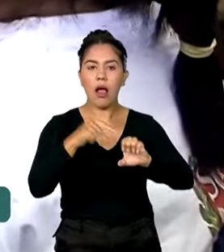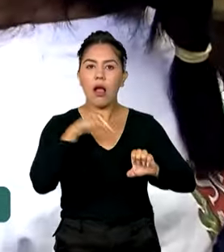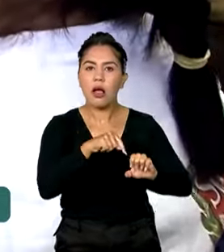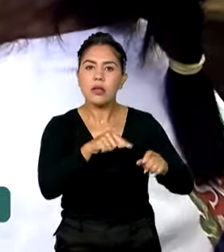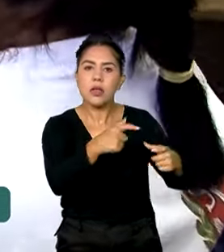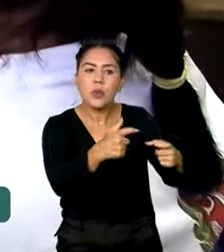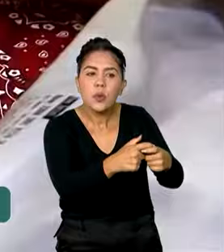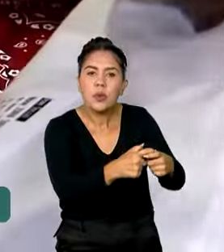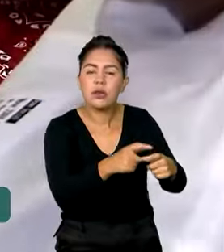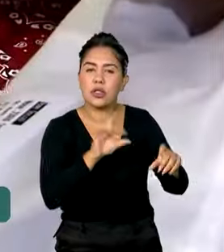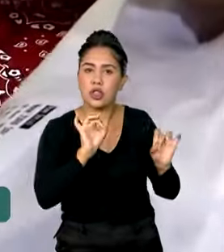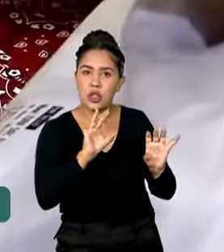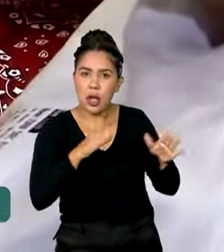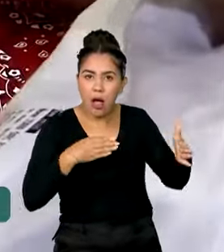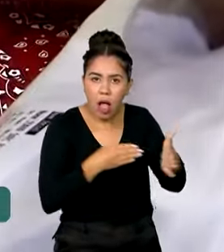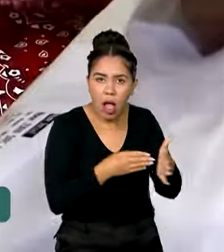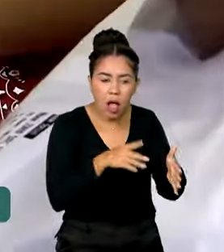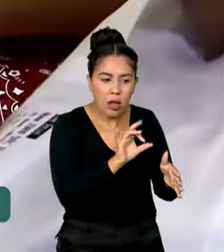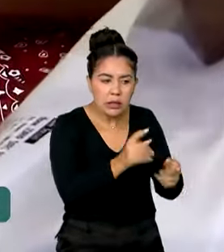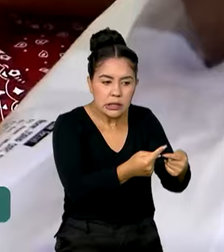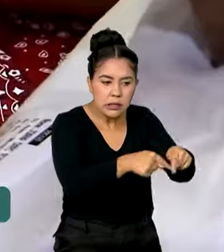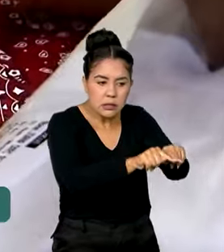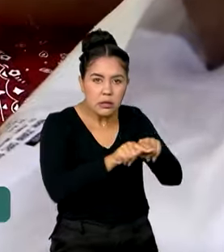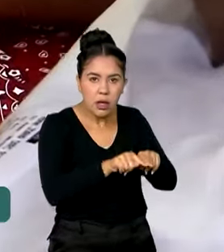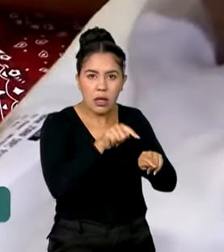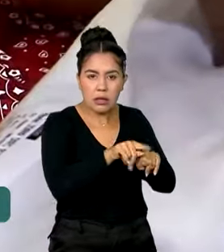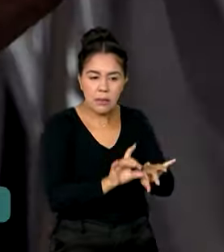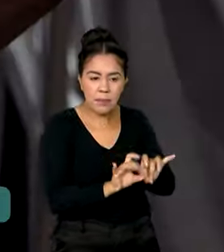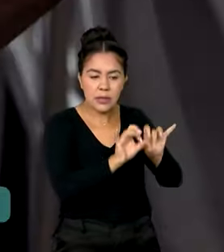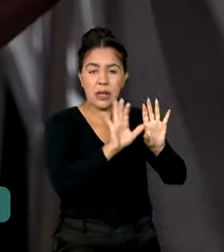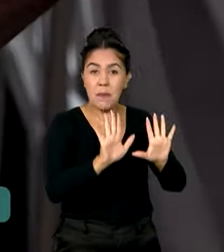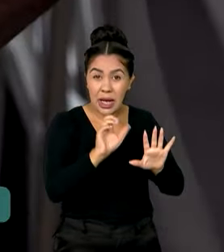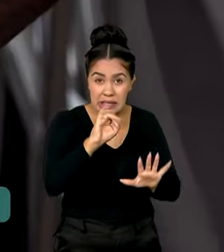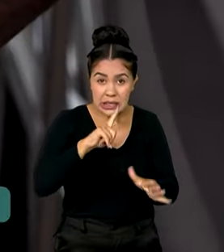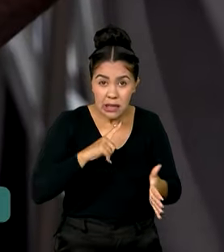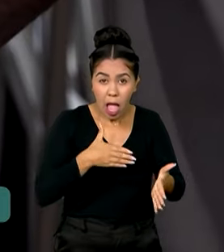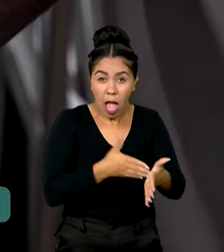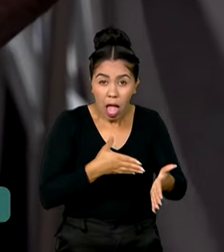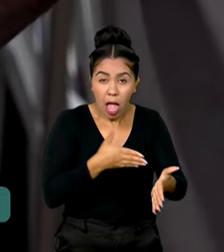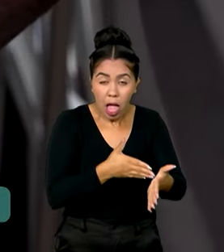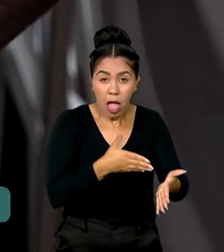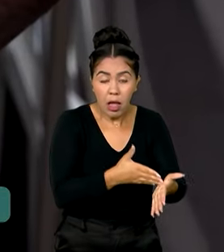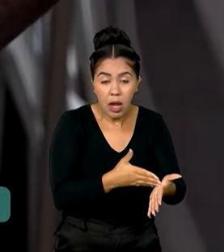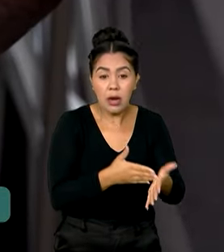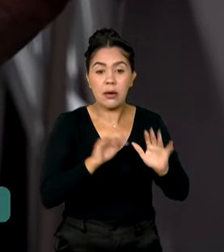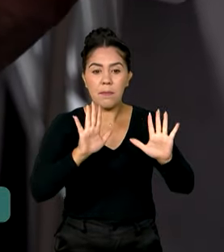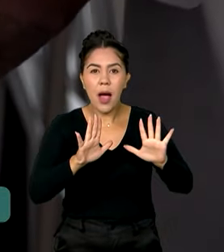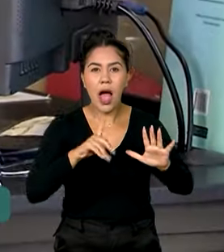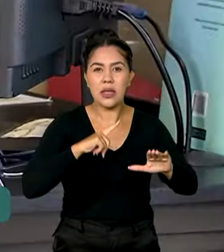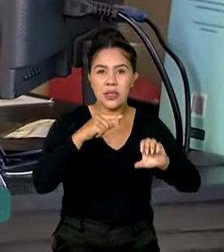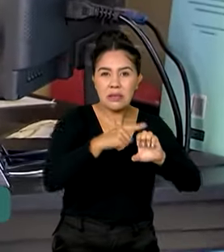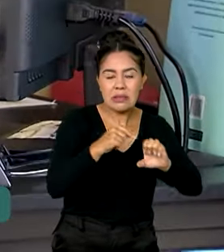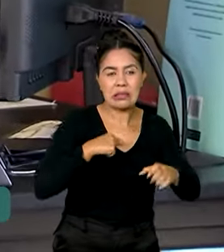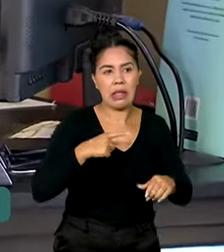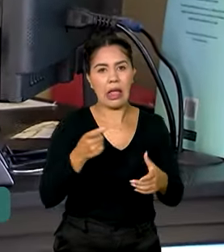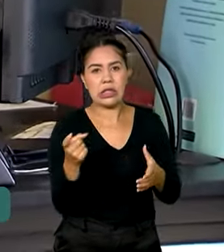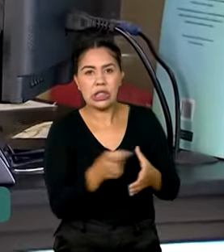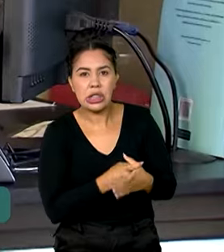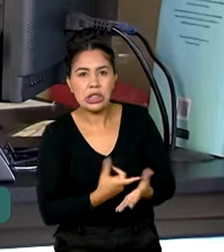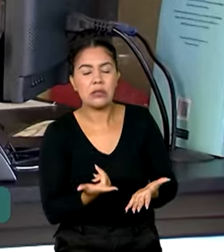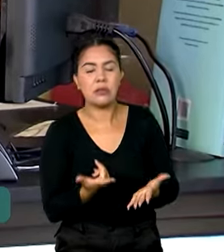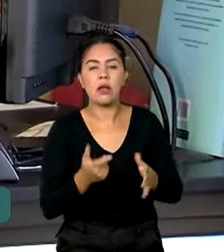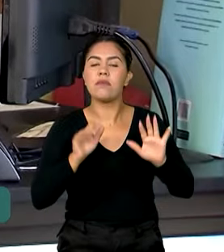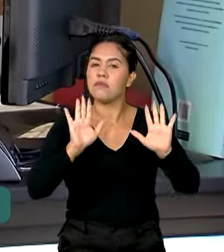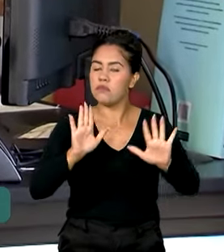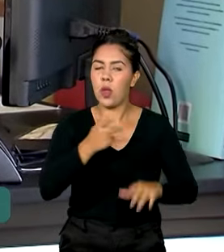apenas ao crédito inicial. E se o negócio enfrenta dificuldades e o empreendedor encontra-se endividado, o